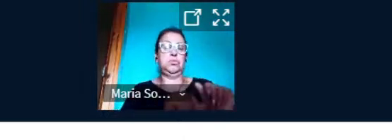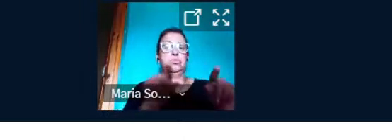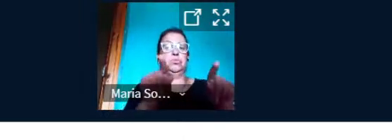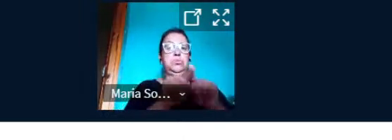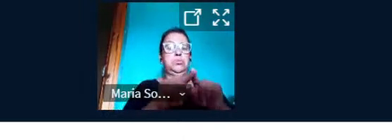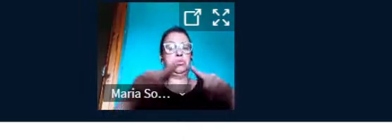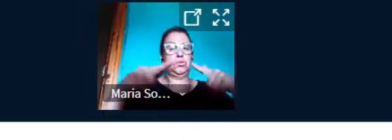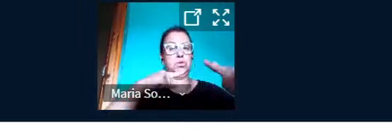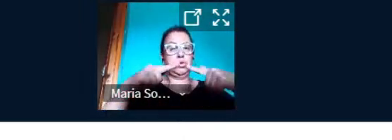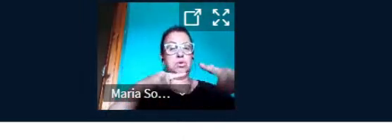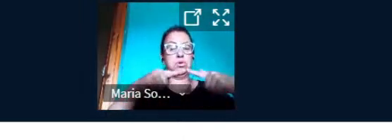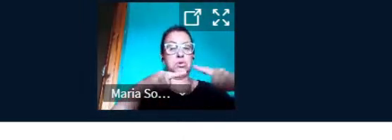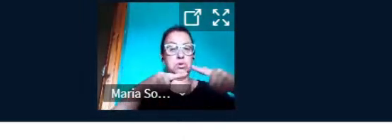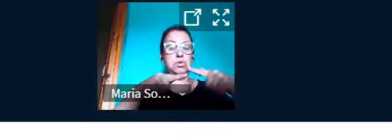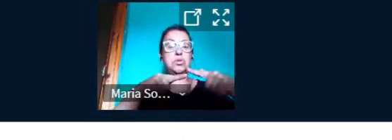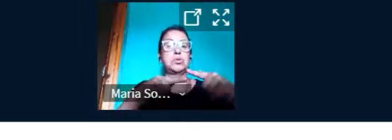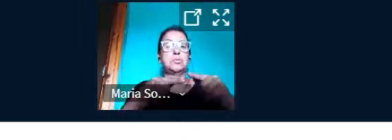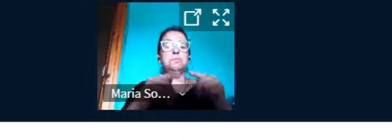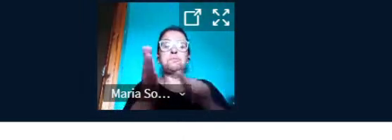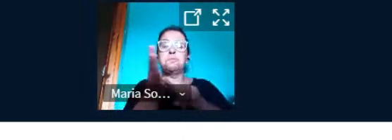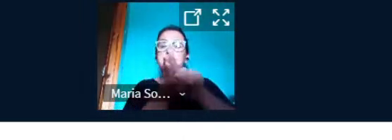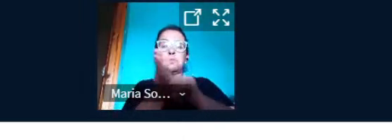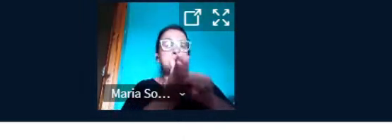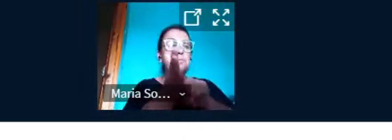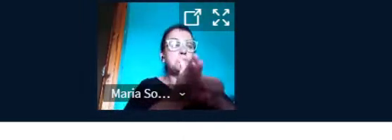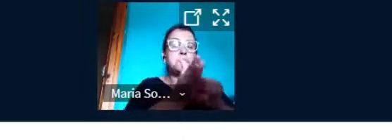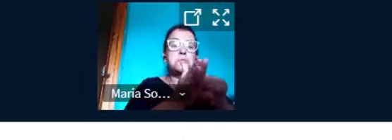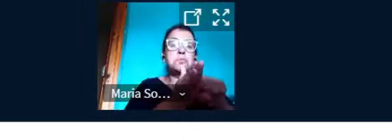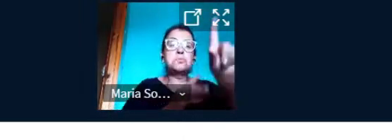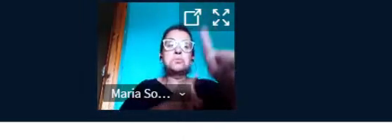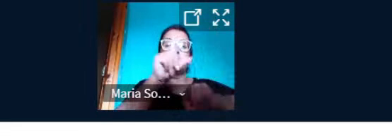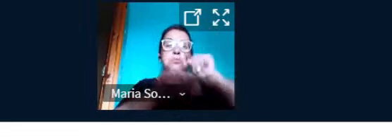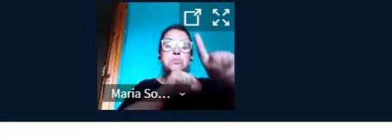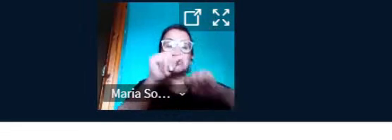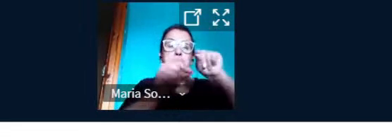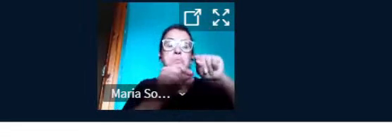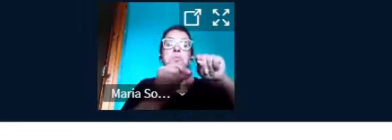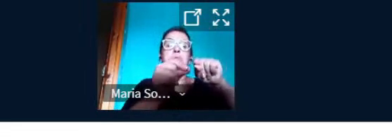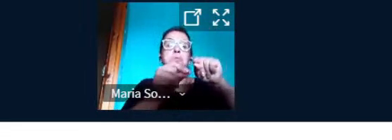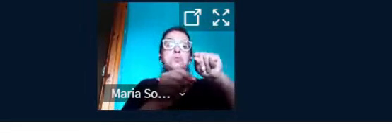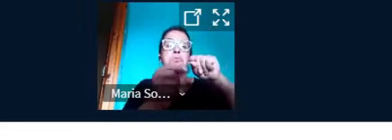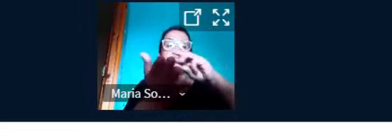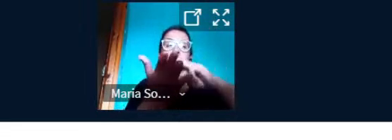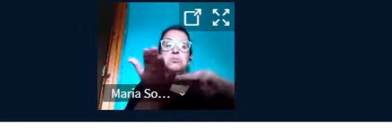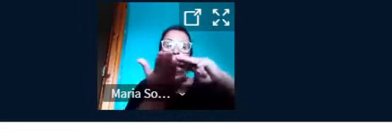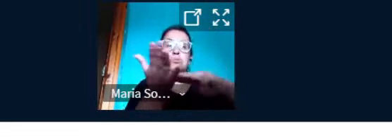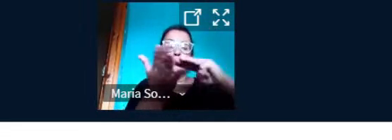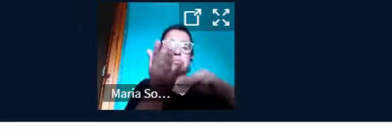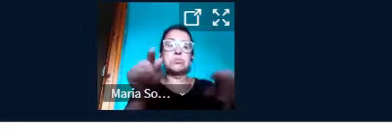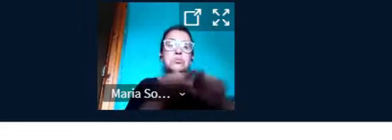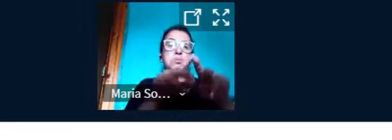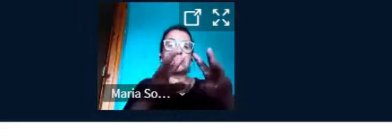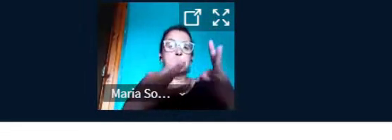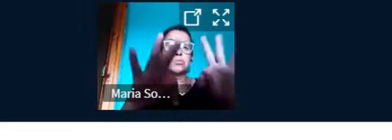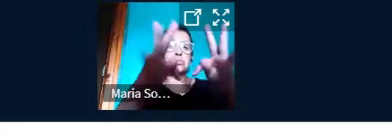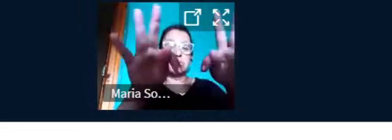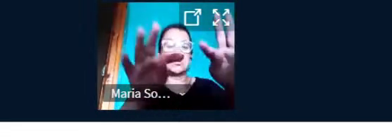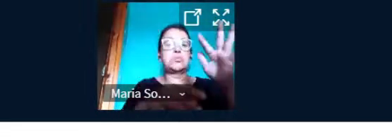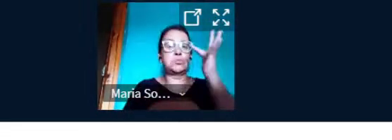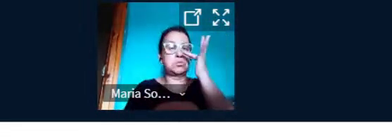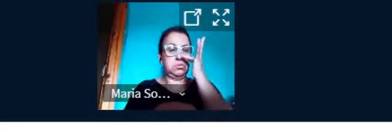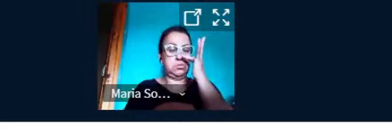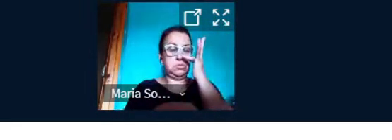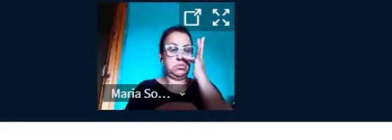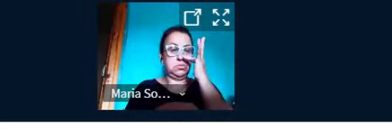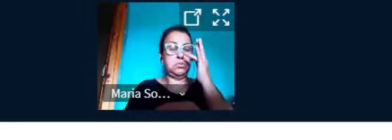metodológicas e de tecnologia assistiva para o ensino da disciplina. A partir desses estudos, o